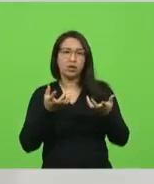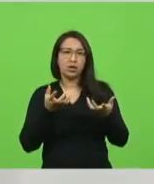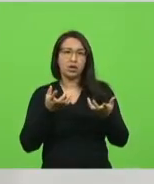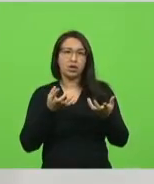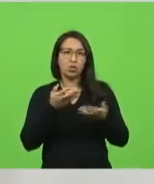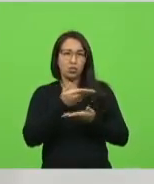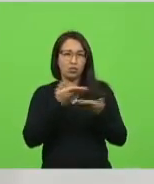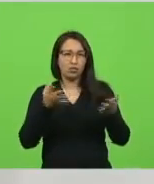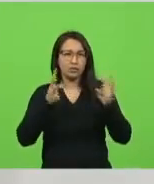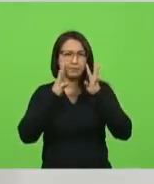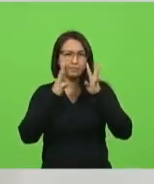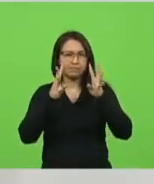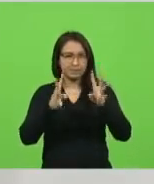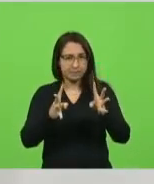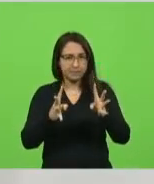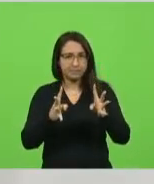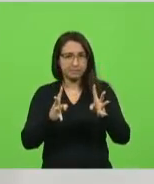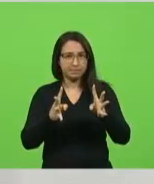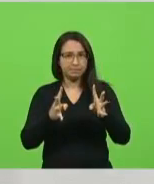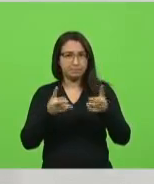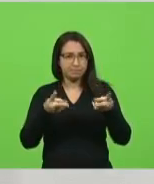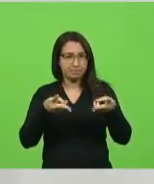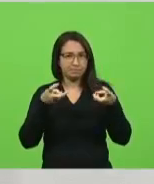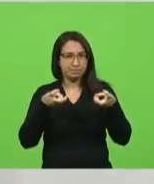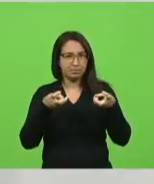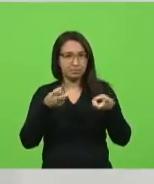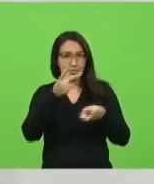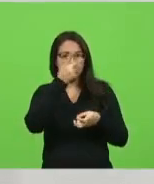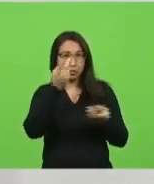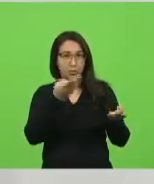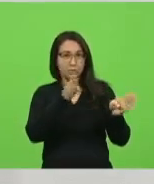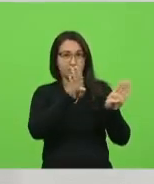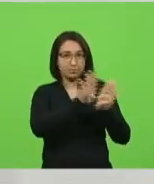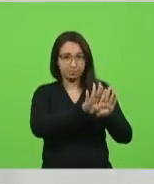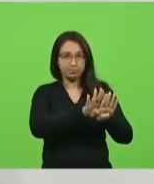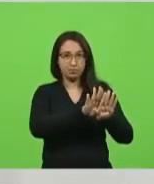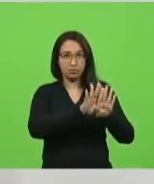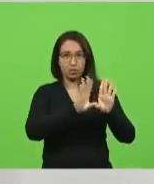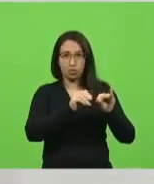prestem muita atenção no que eu vou dizer. Pessoas vão fechar a porta e vão parar de trabalhar.